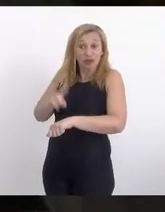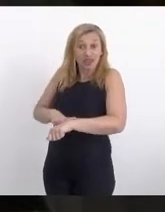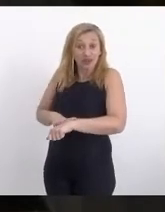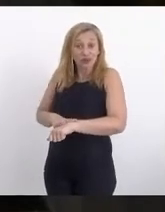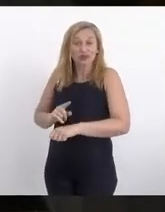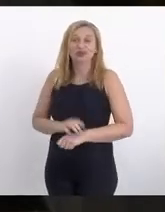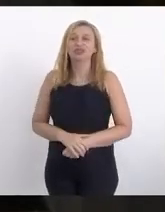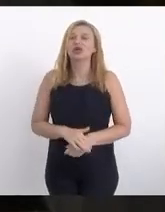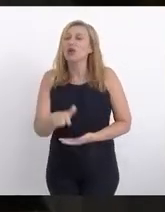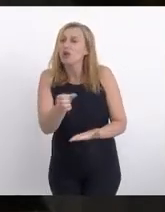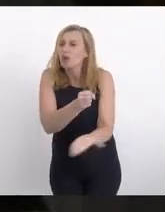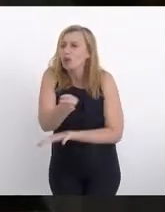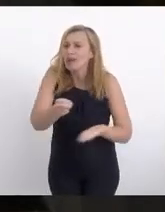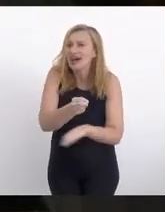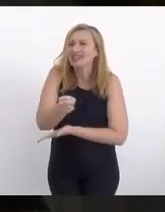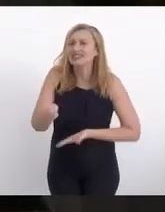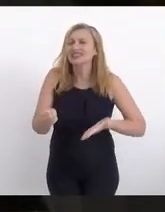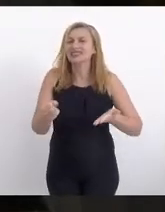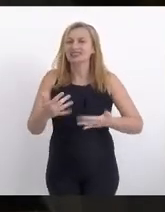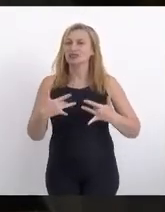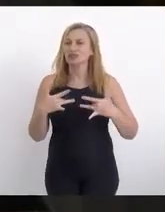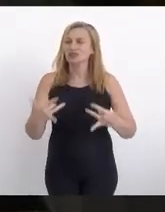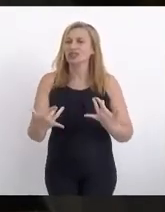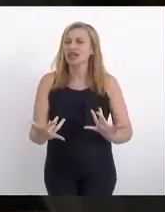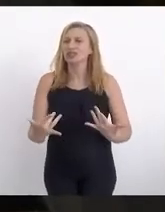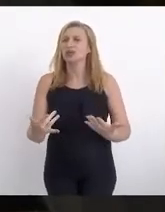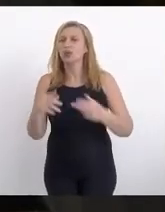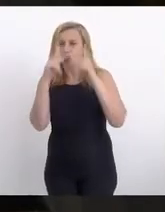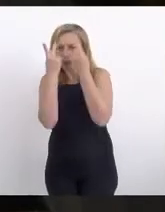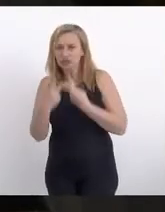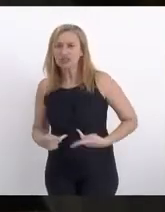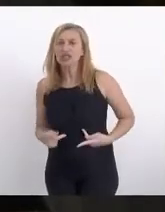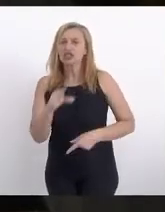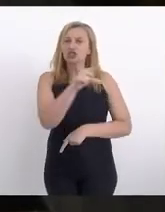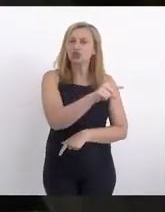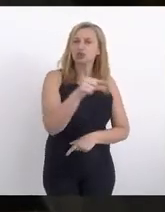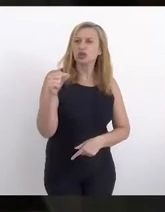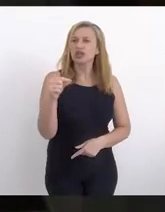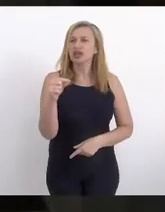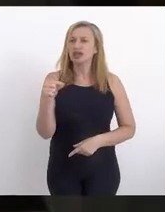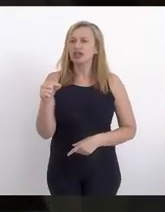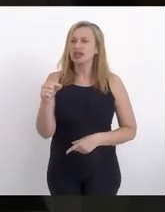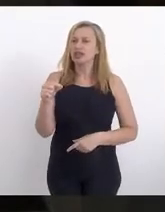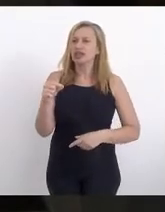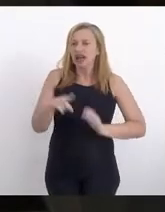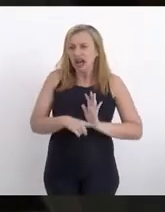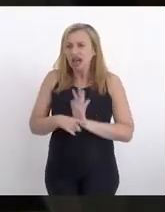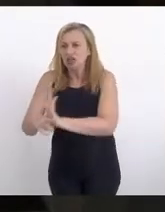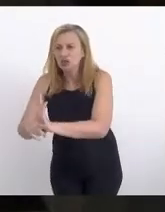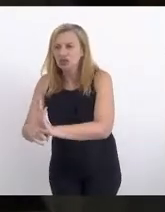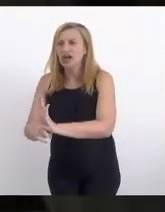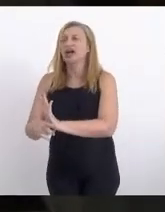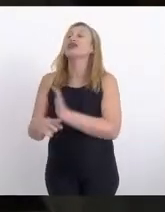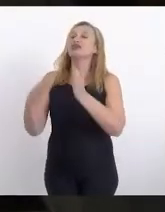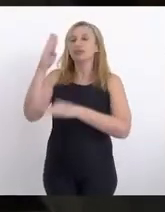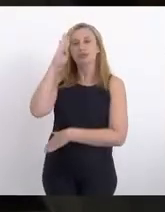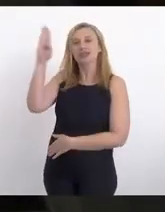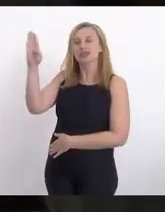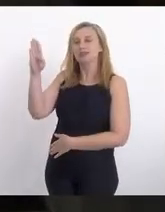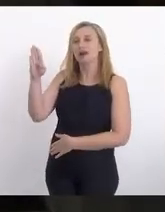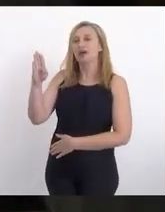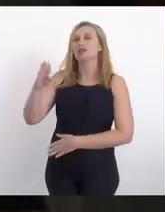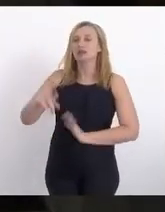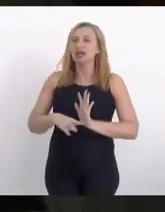com base no princípio da solidariedade humana, decidiram dar uma contribuição e foi fundamental para